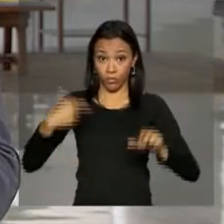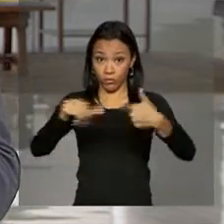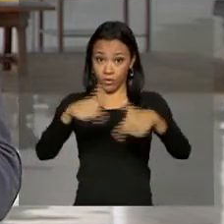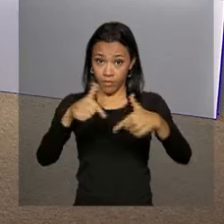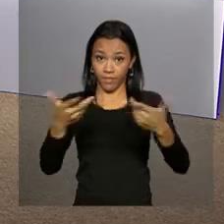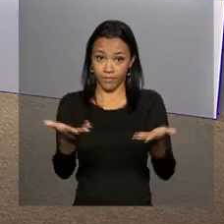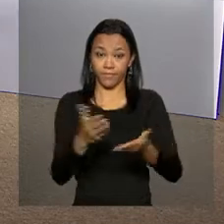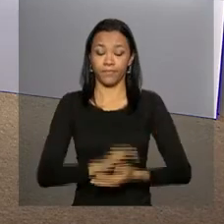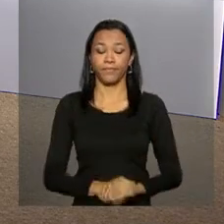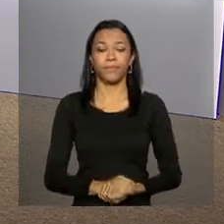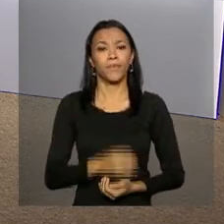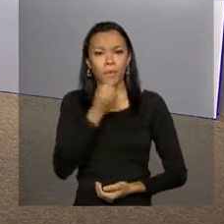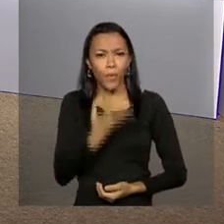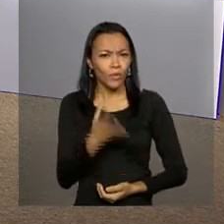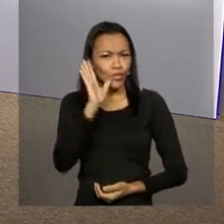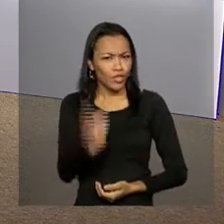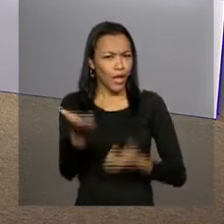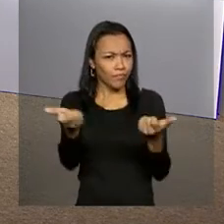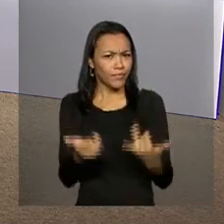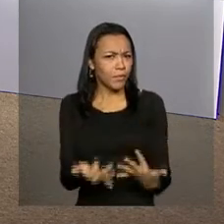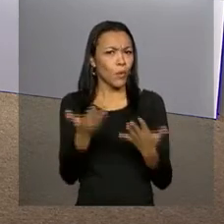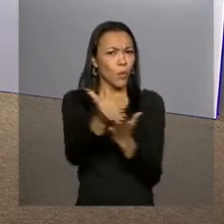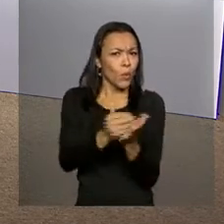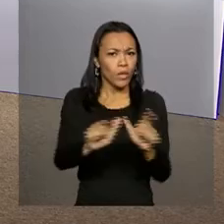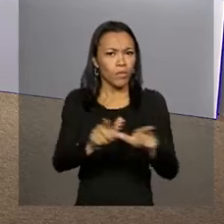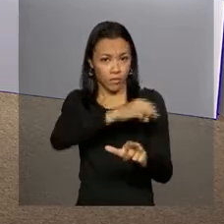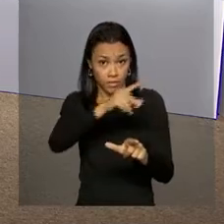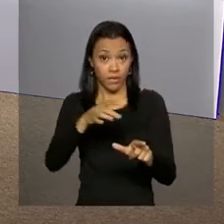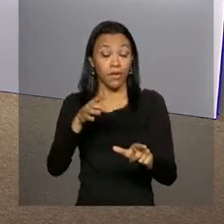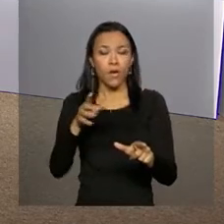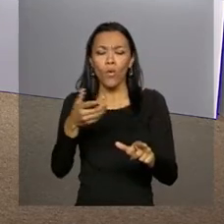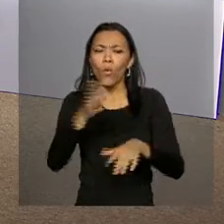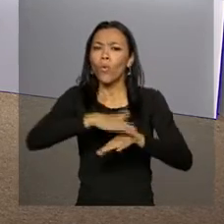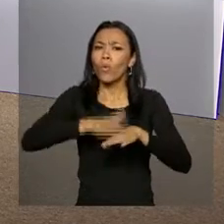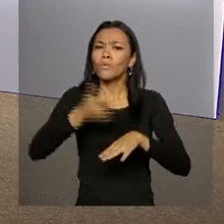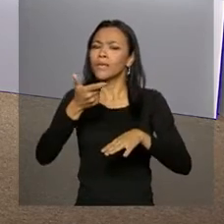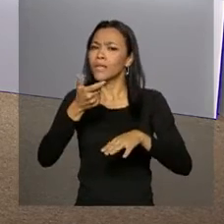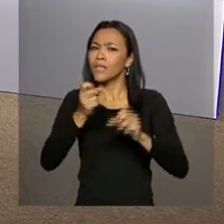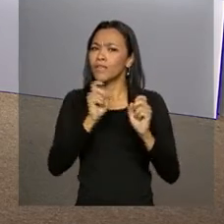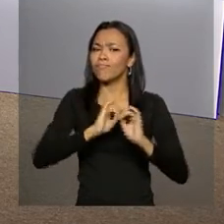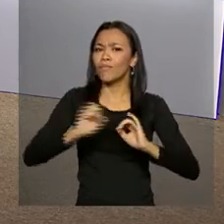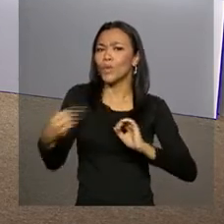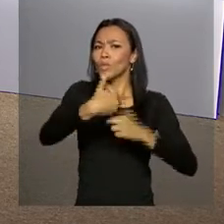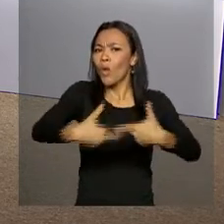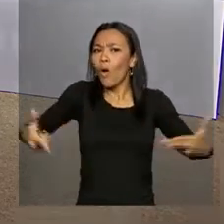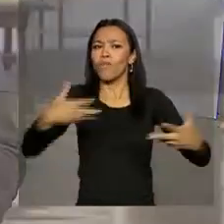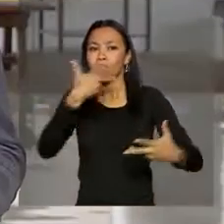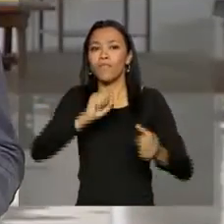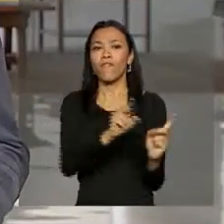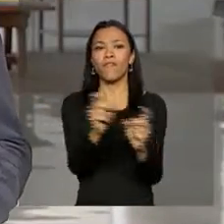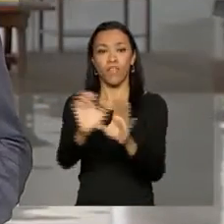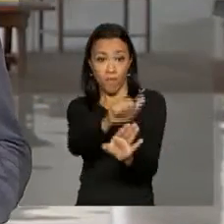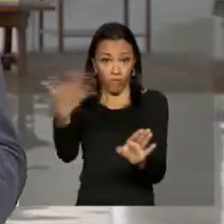Daniela. Bom, Leandro, agora que você já passou a agenda da presidenta, o governo federal tem novidades para os exportadores, né? Tem sim, Daniela.